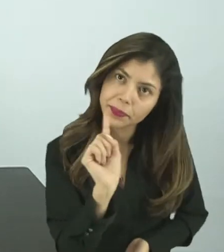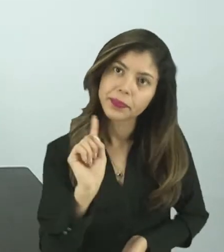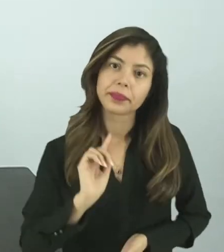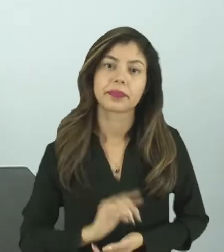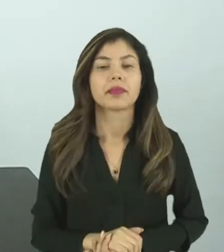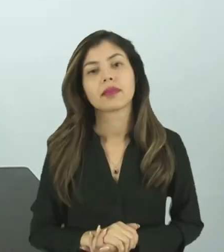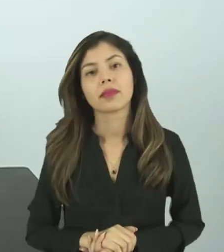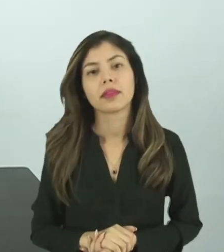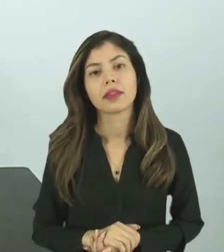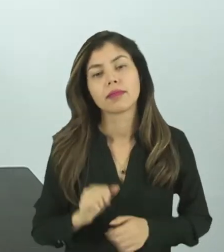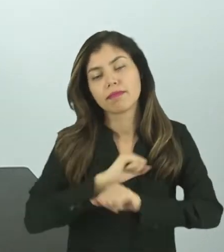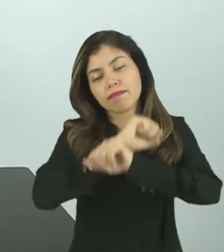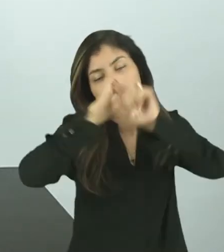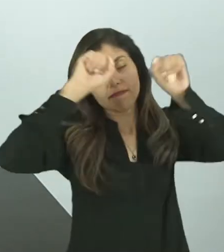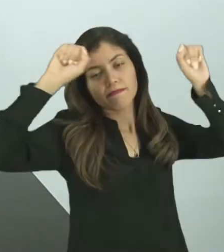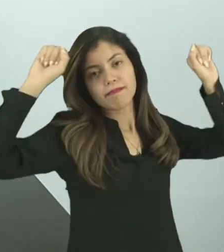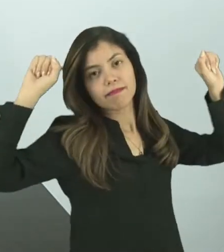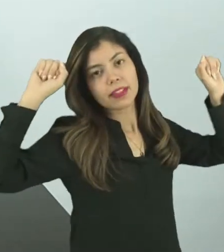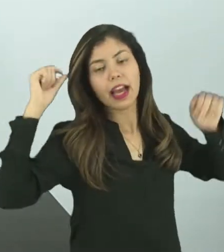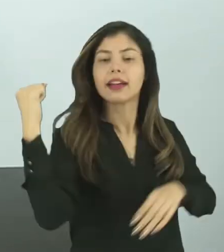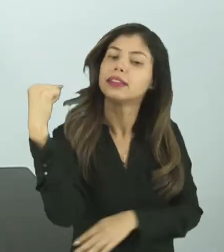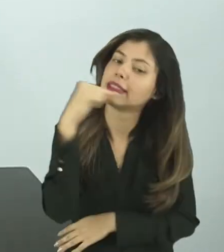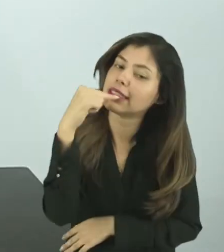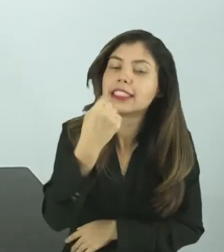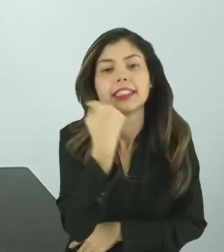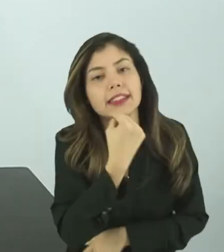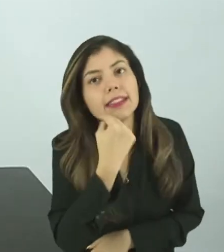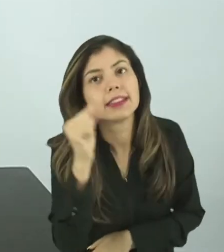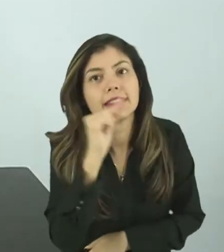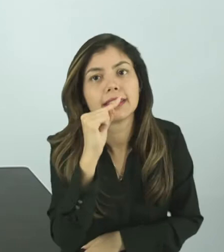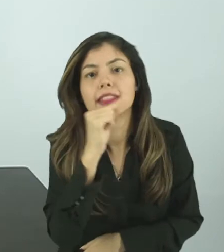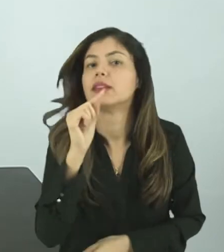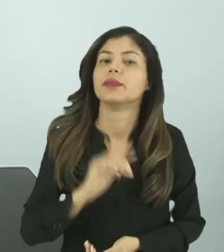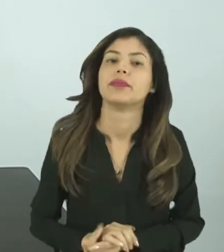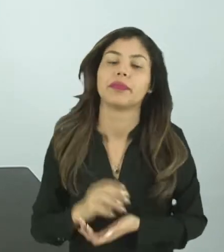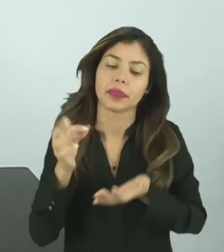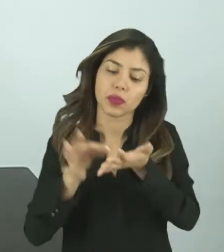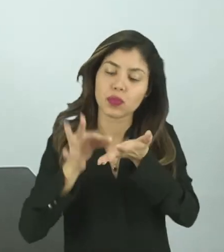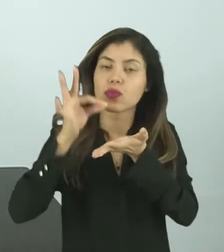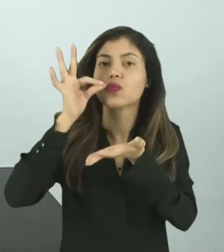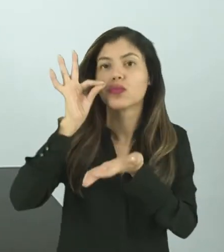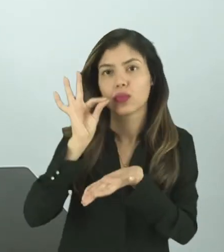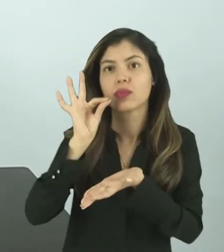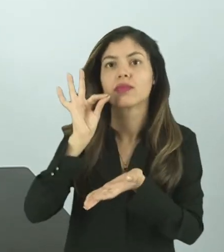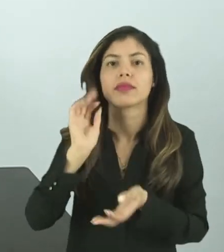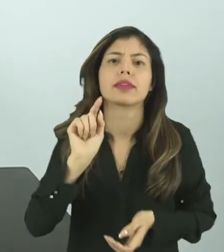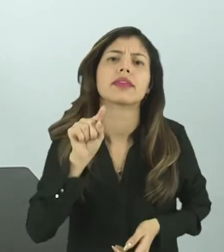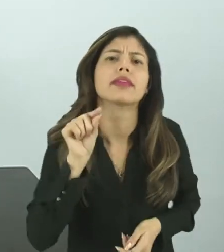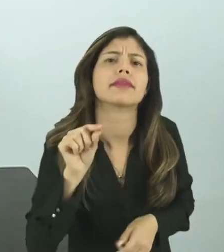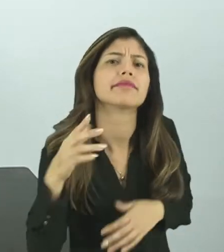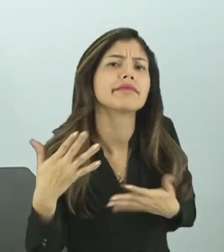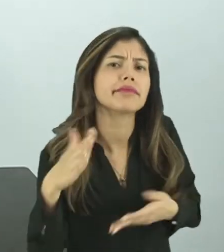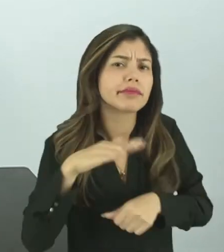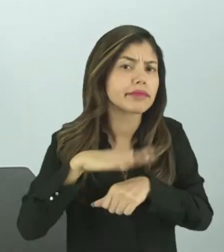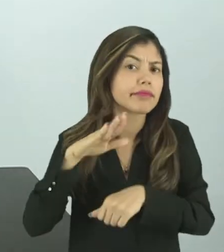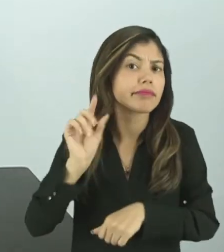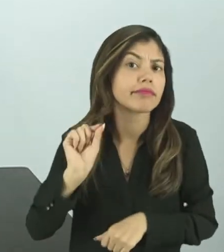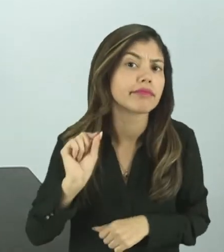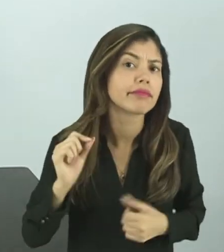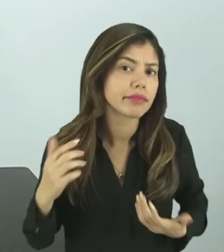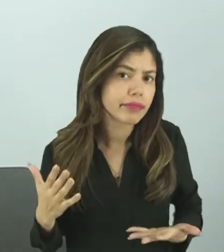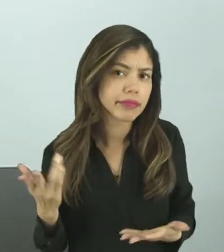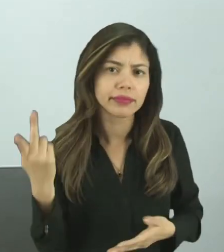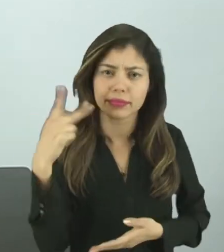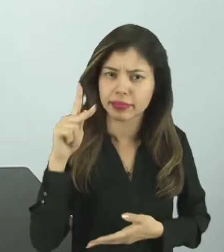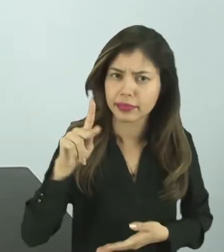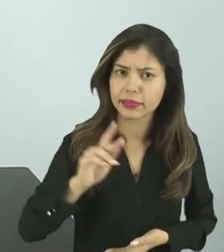A gente acorda, escova os dentes, toma café. E aí, o que mais nós fazemos nesse